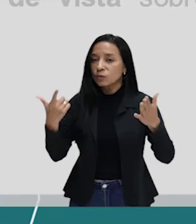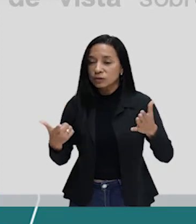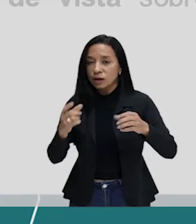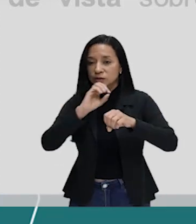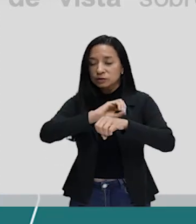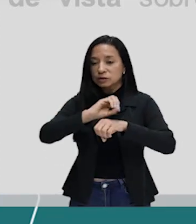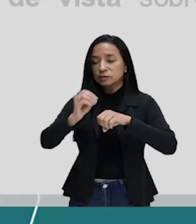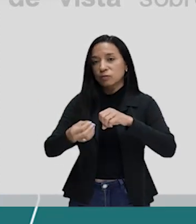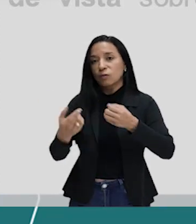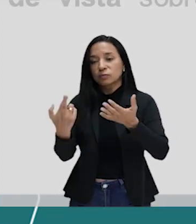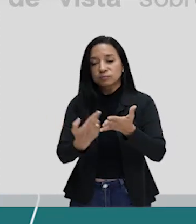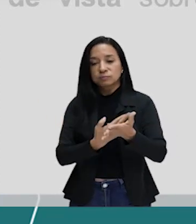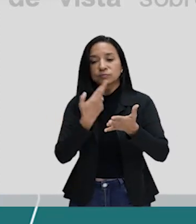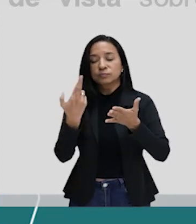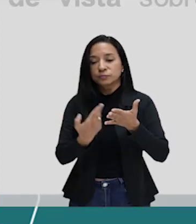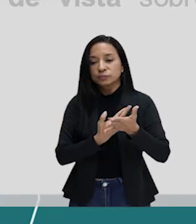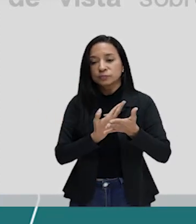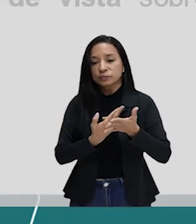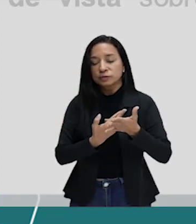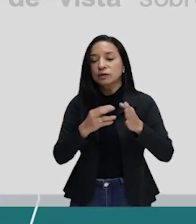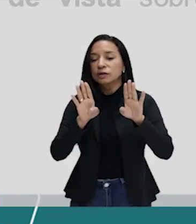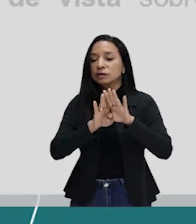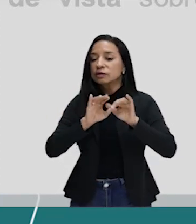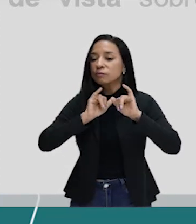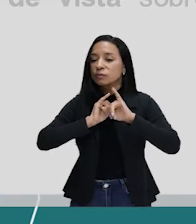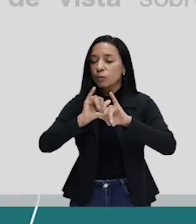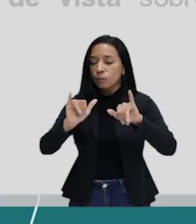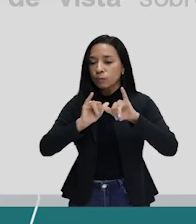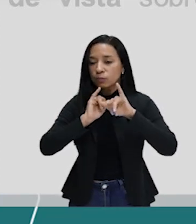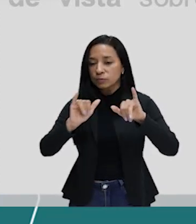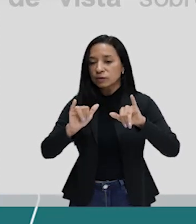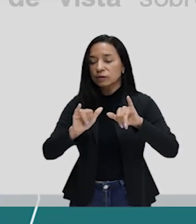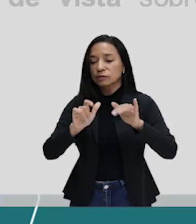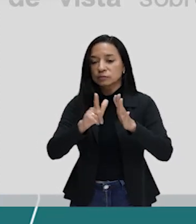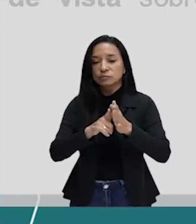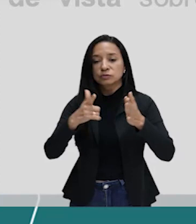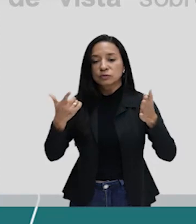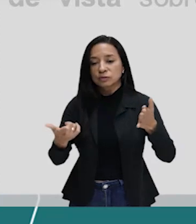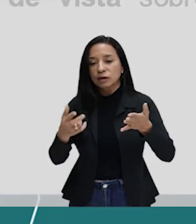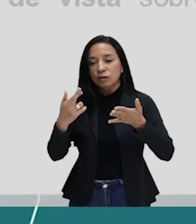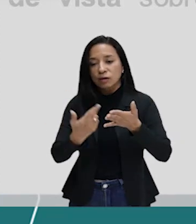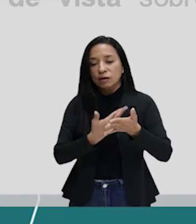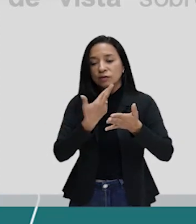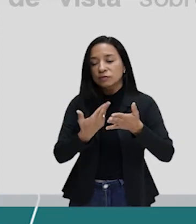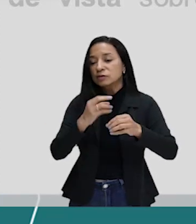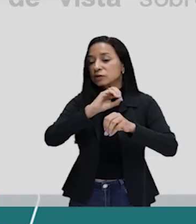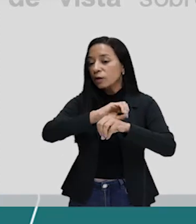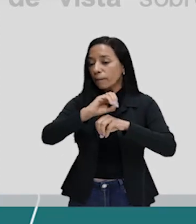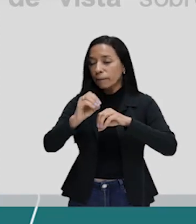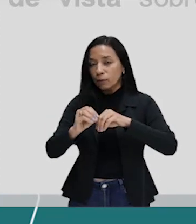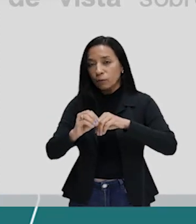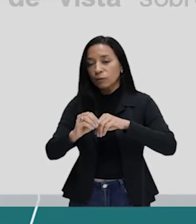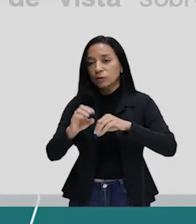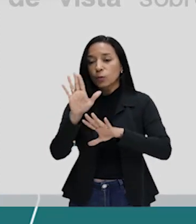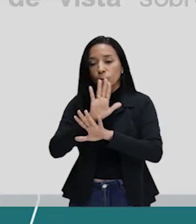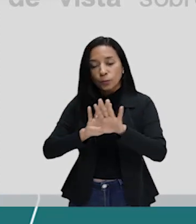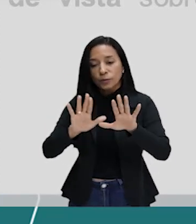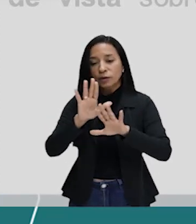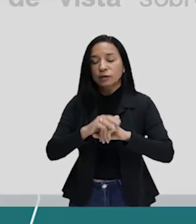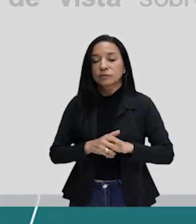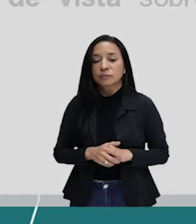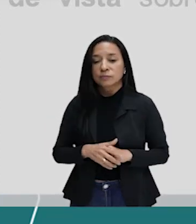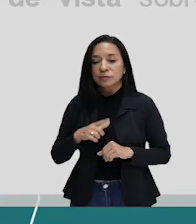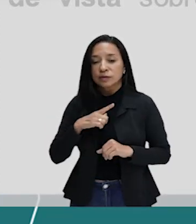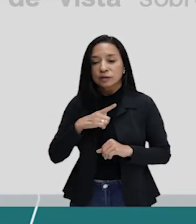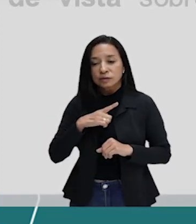ele está presente nas revistas. E ele é publicado, olha só, jornal, revista, blog, tome cuidado. E tem